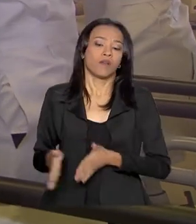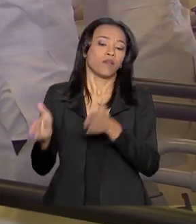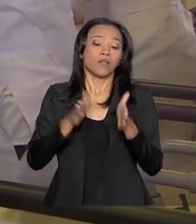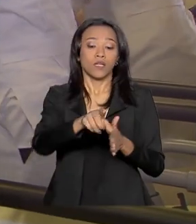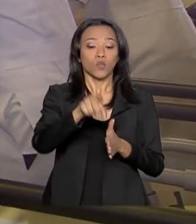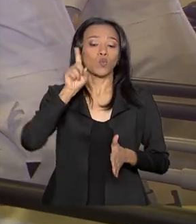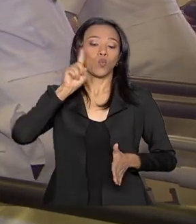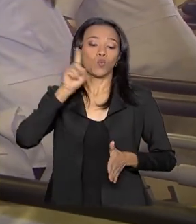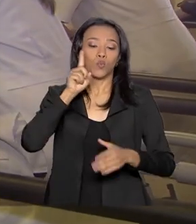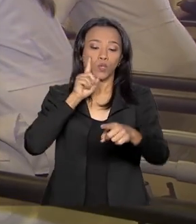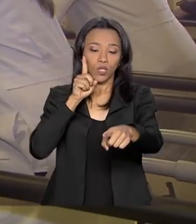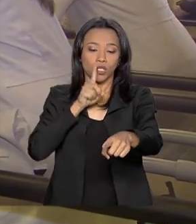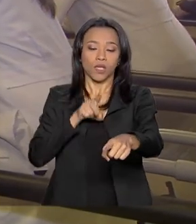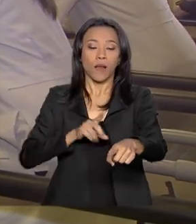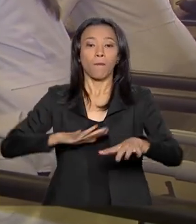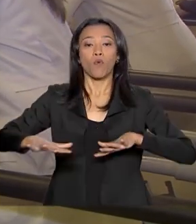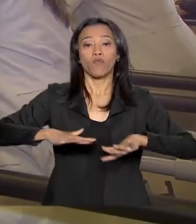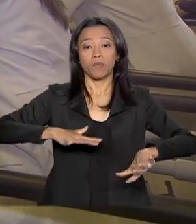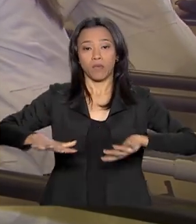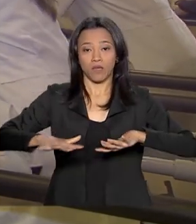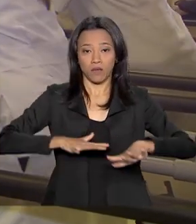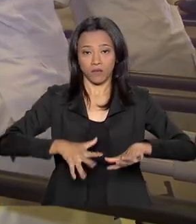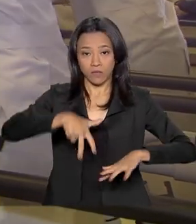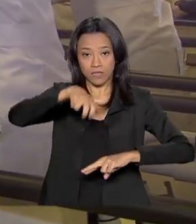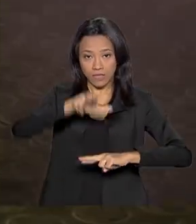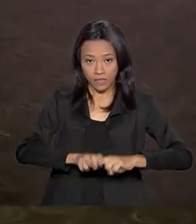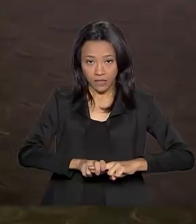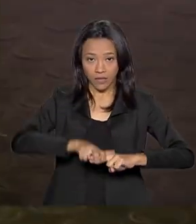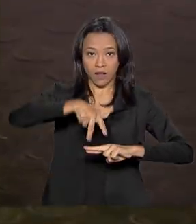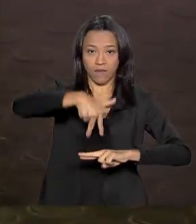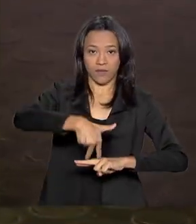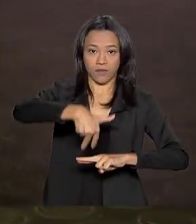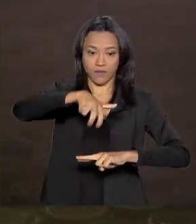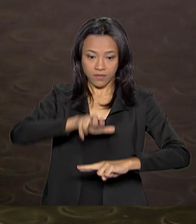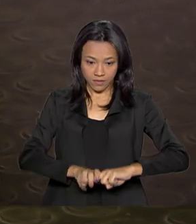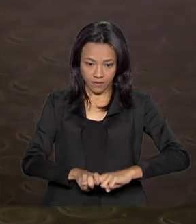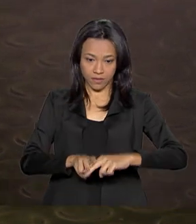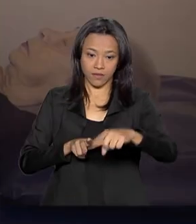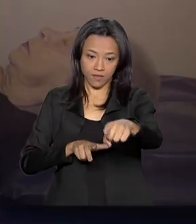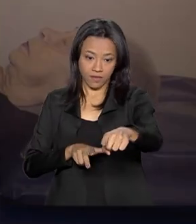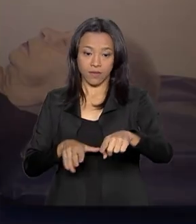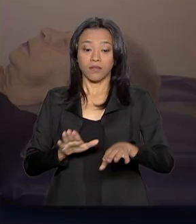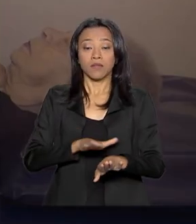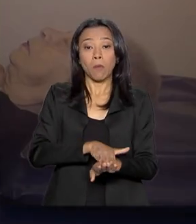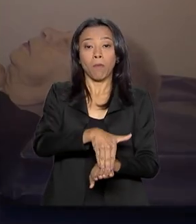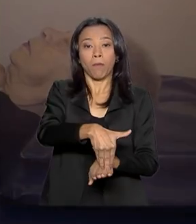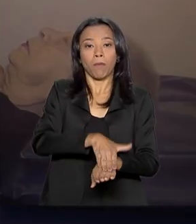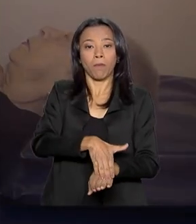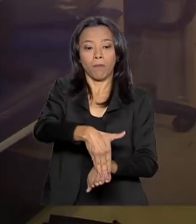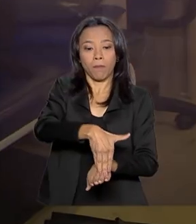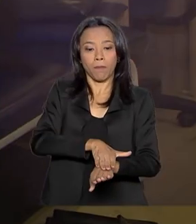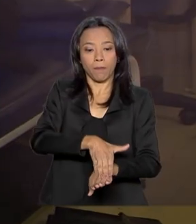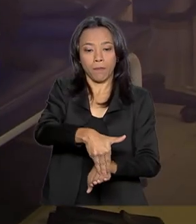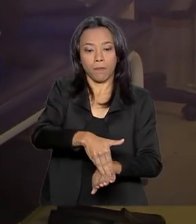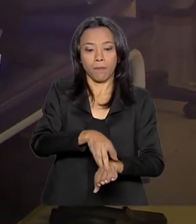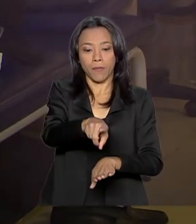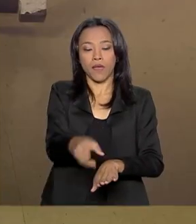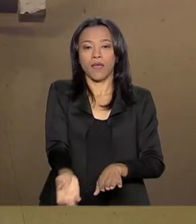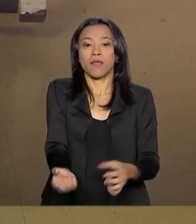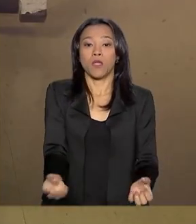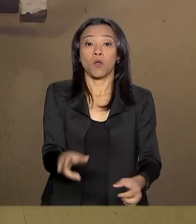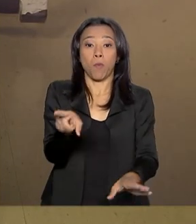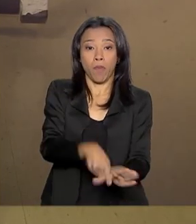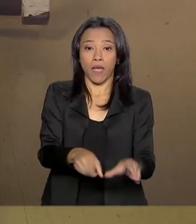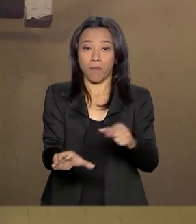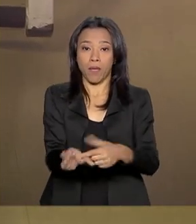exercícios, ela faz séries de movimentos, como sentar e levantar, treino de panturrilhas e levantamento com caneleiras. As séries são